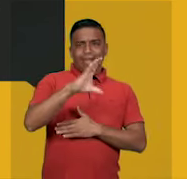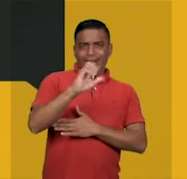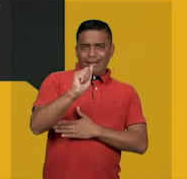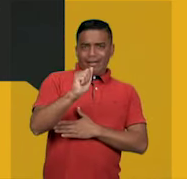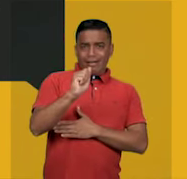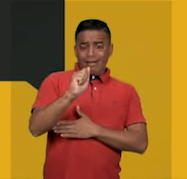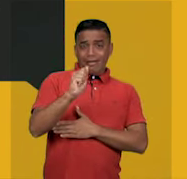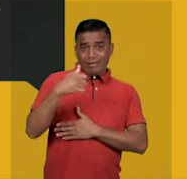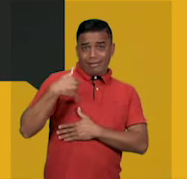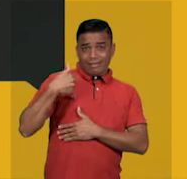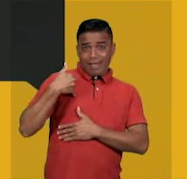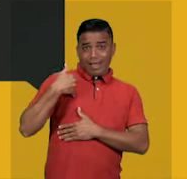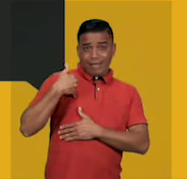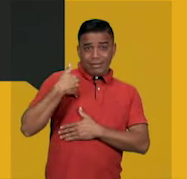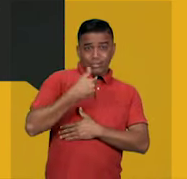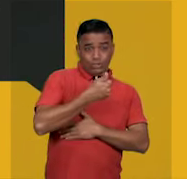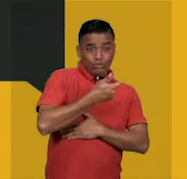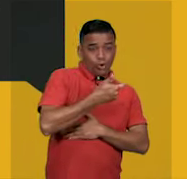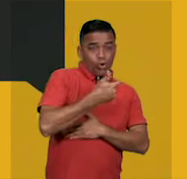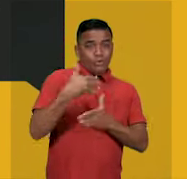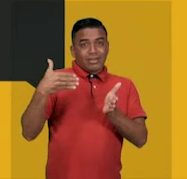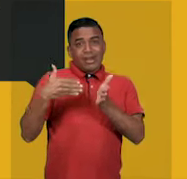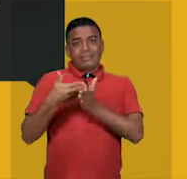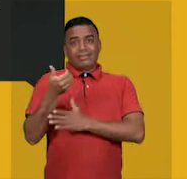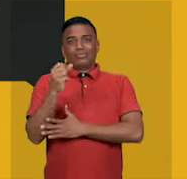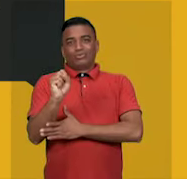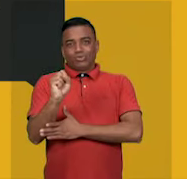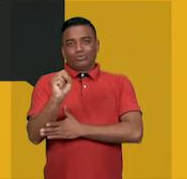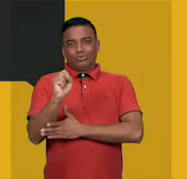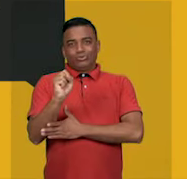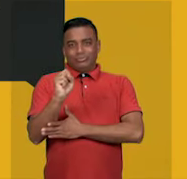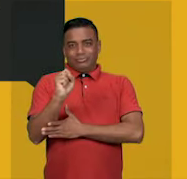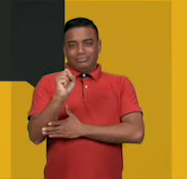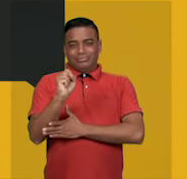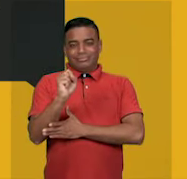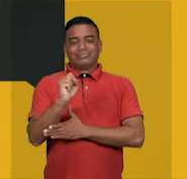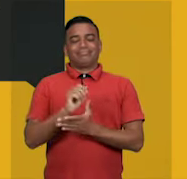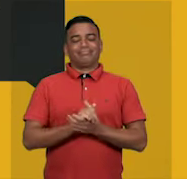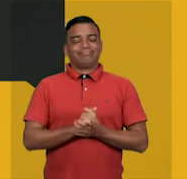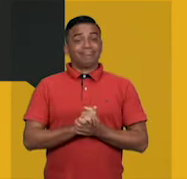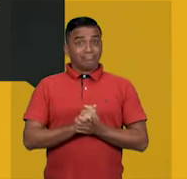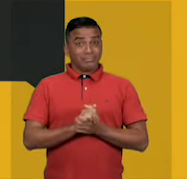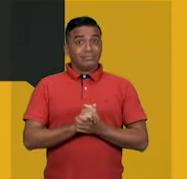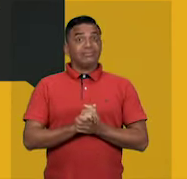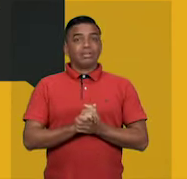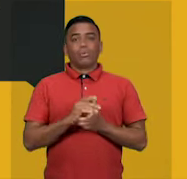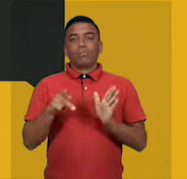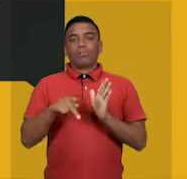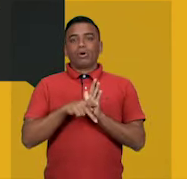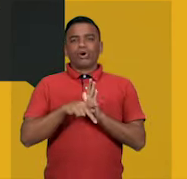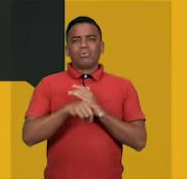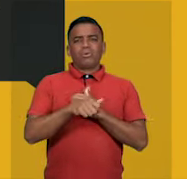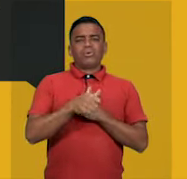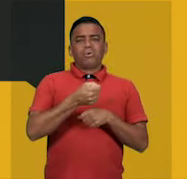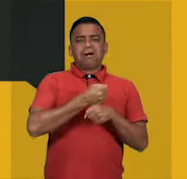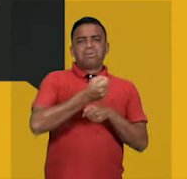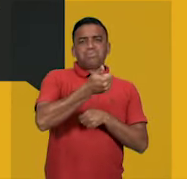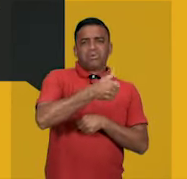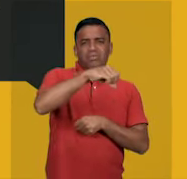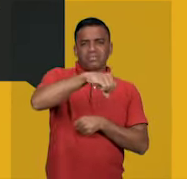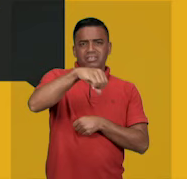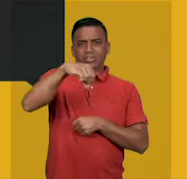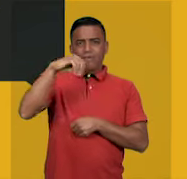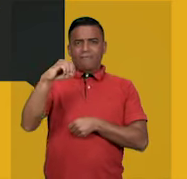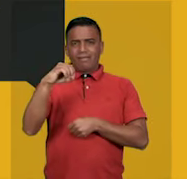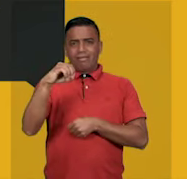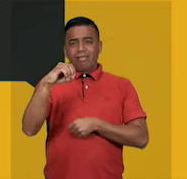faixa etária dos 12 até os 18 anos de idade completos. Sendo referência, desde 1990, para a